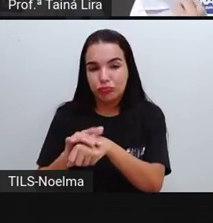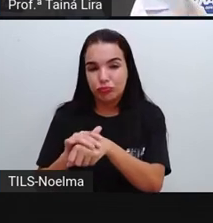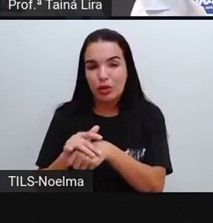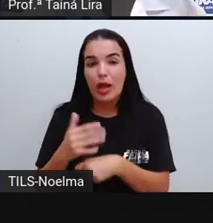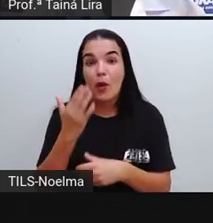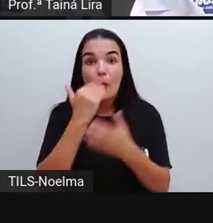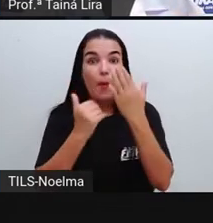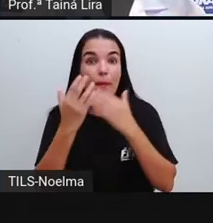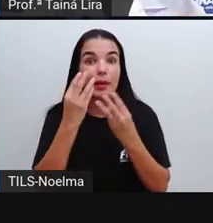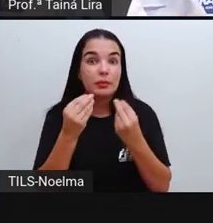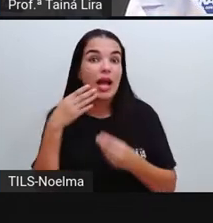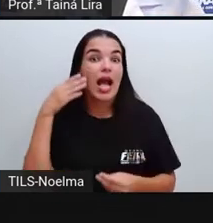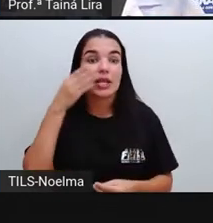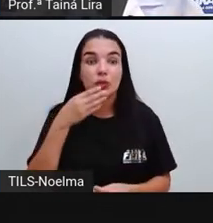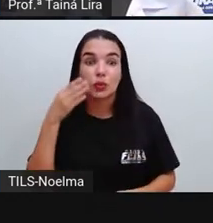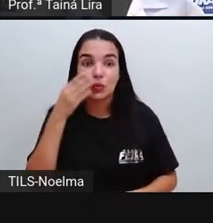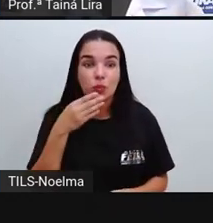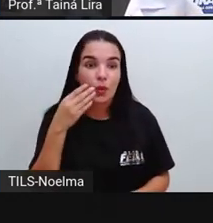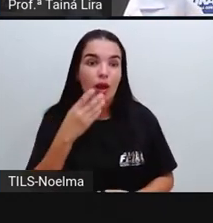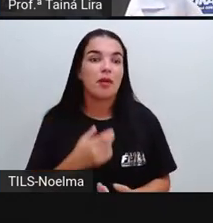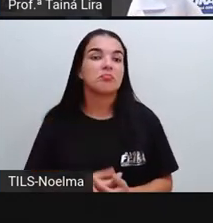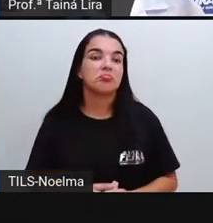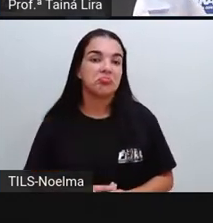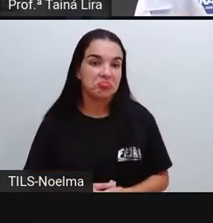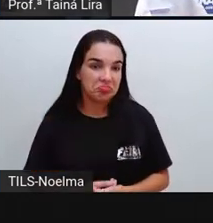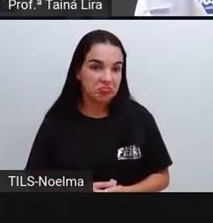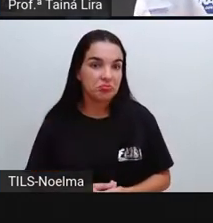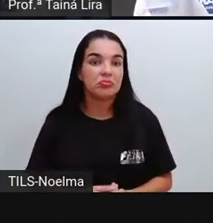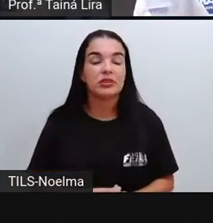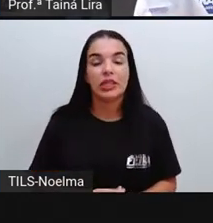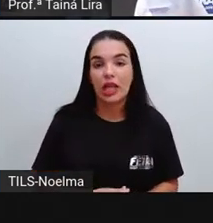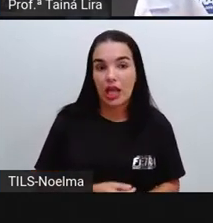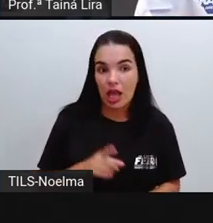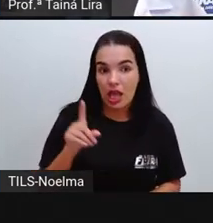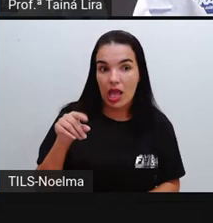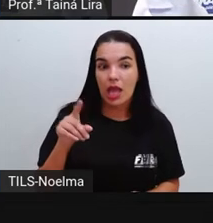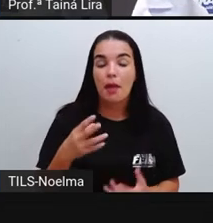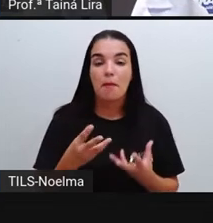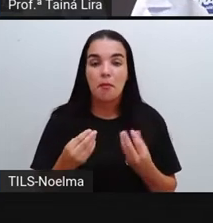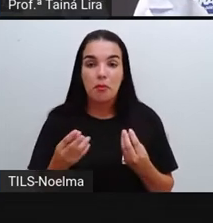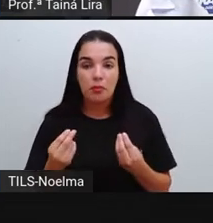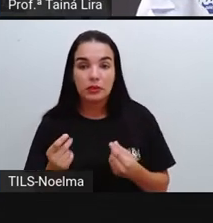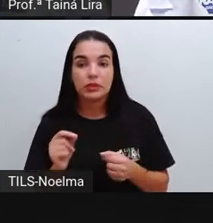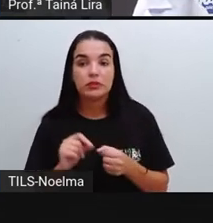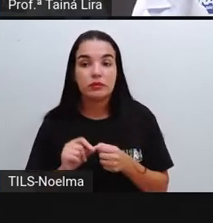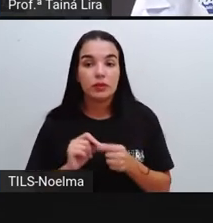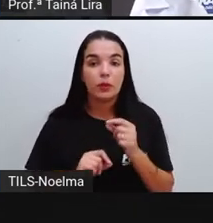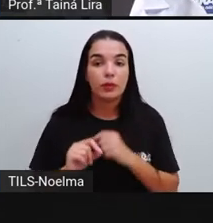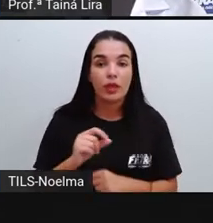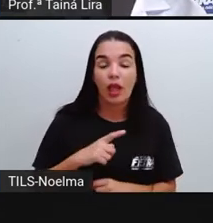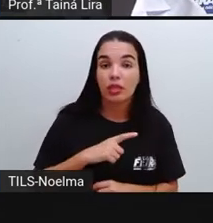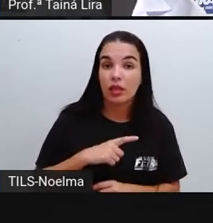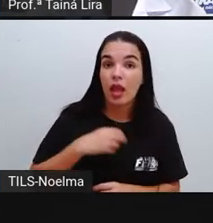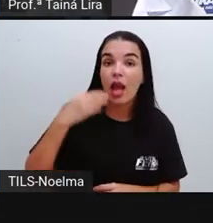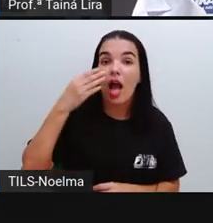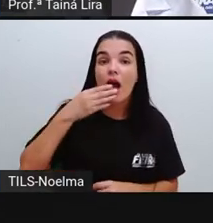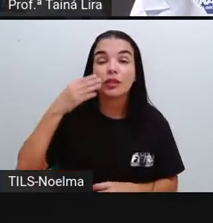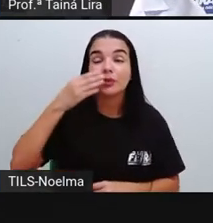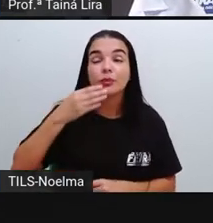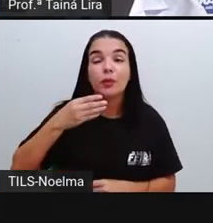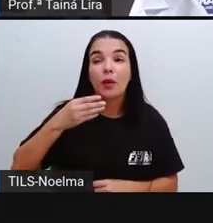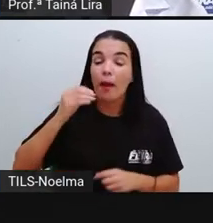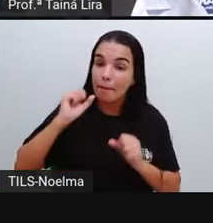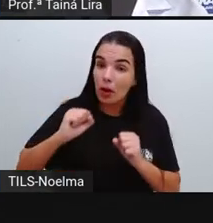açúcar. E muitas vezes, segundo o ano, o açúcar, ele pode estar em produtos que a gente nem